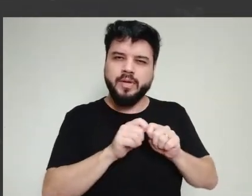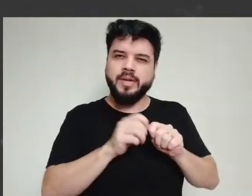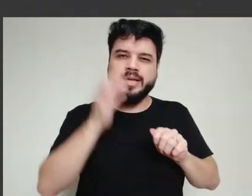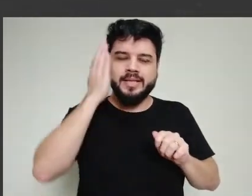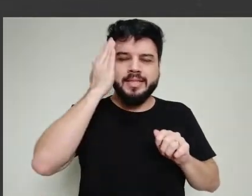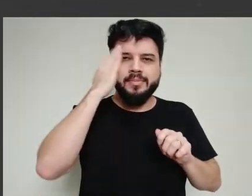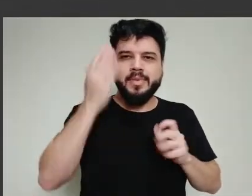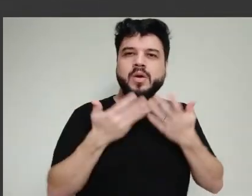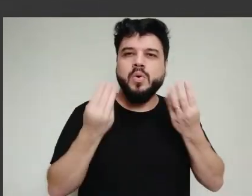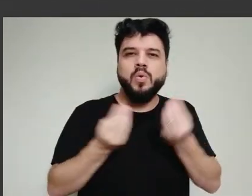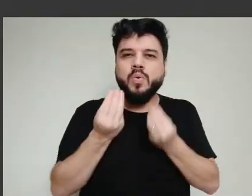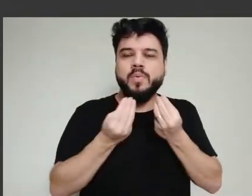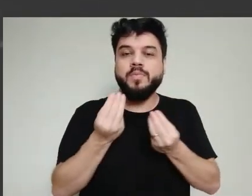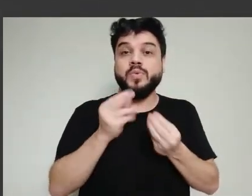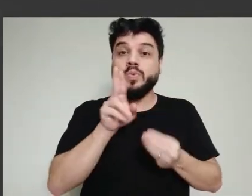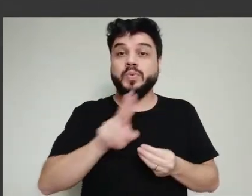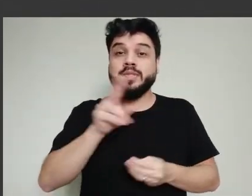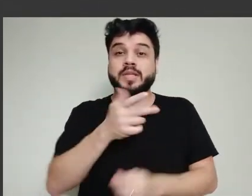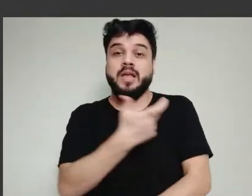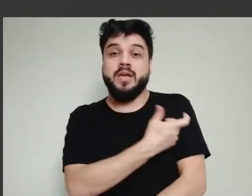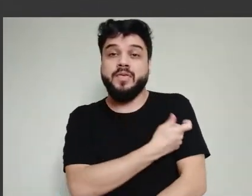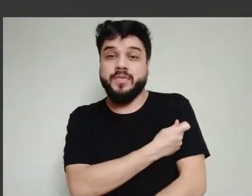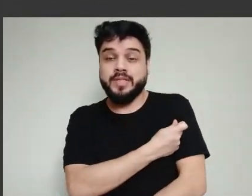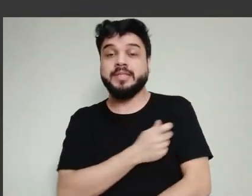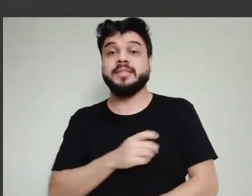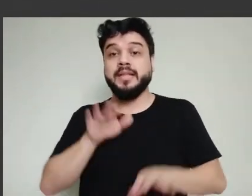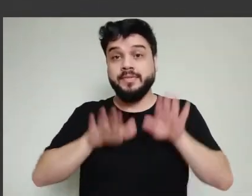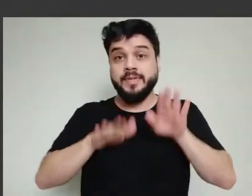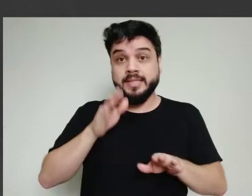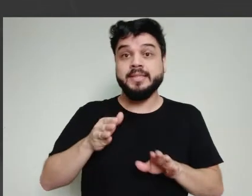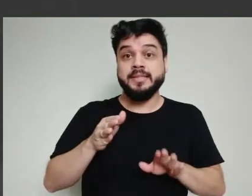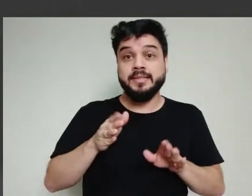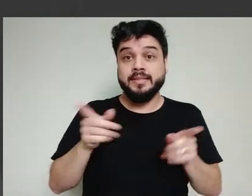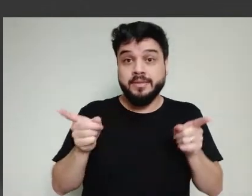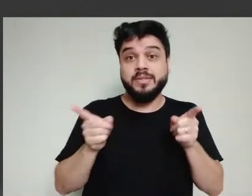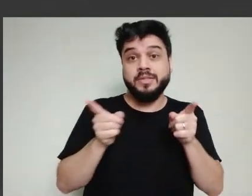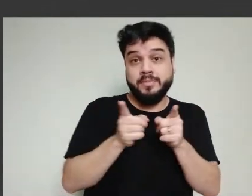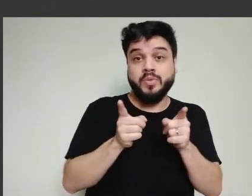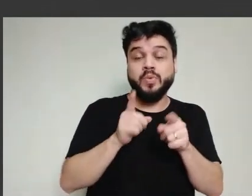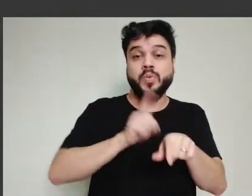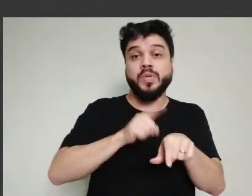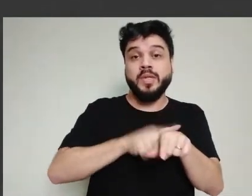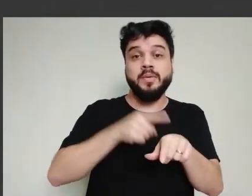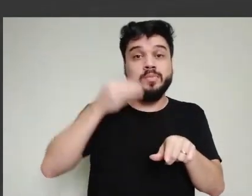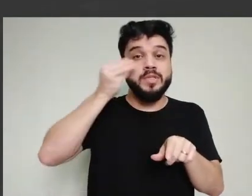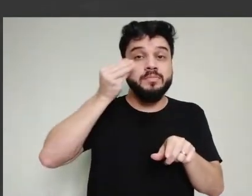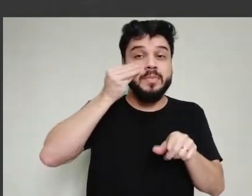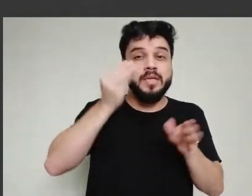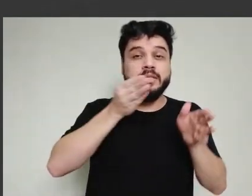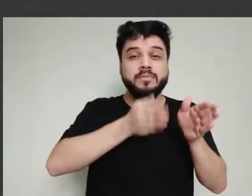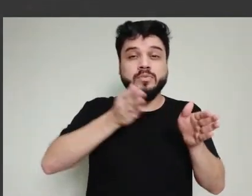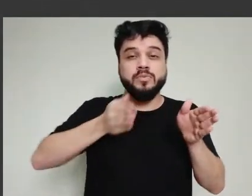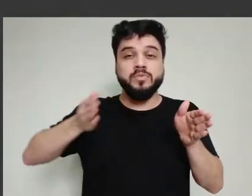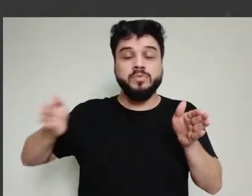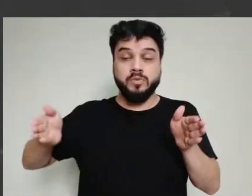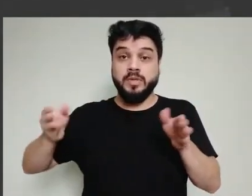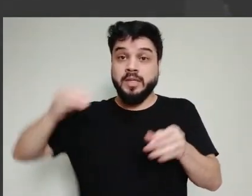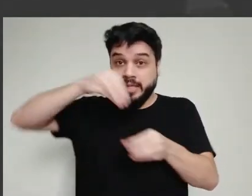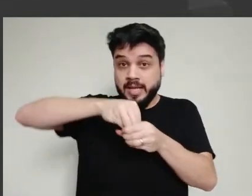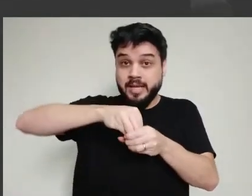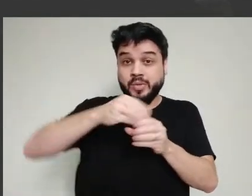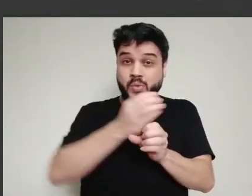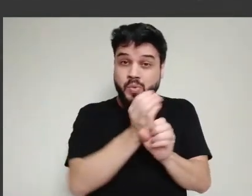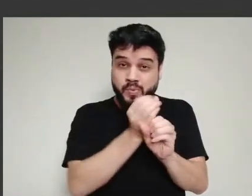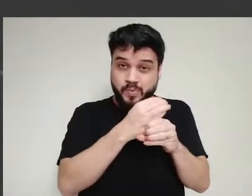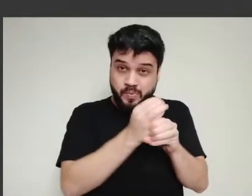isso ajuda a reduzir o tempo de experimentação, o tempo de experimentação em laboratório. Mas os testes em humanos, eles não têm o que fazer.